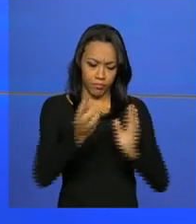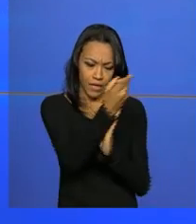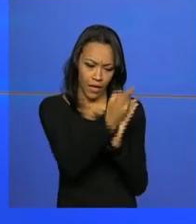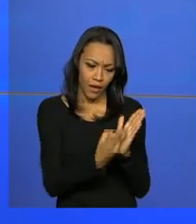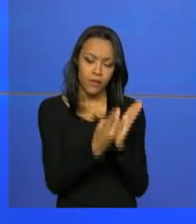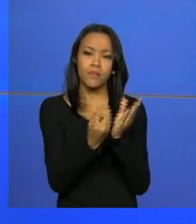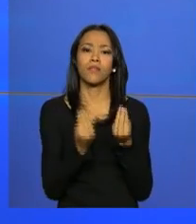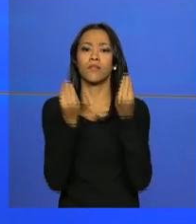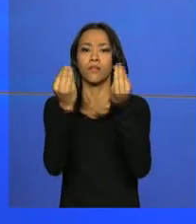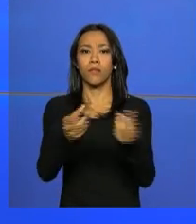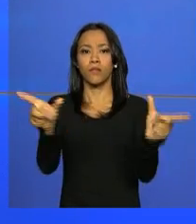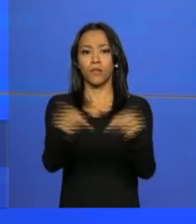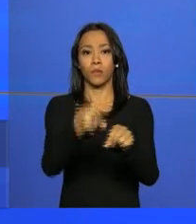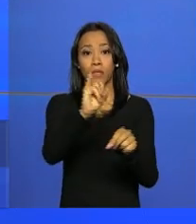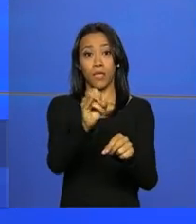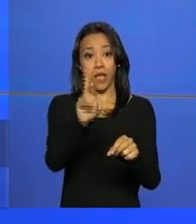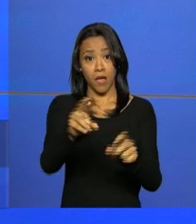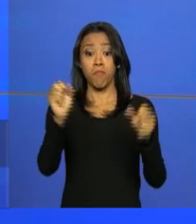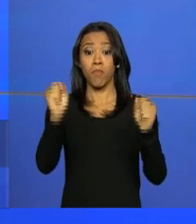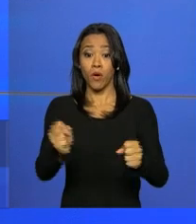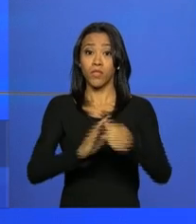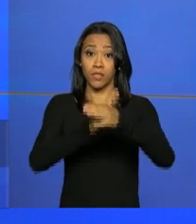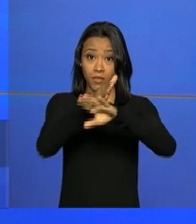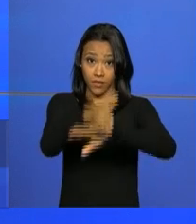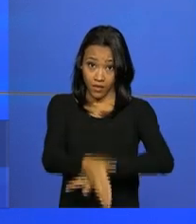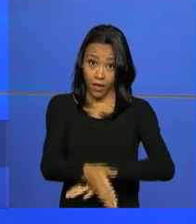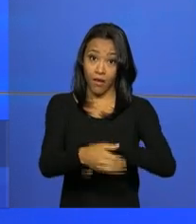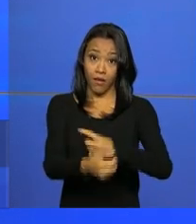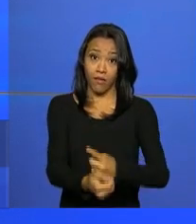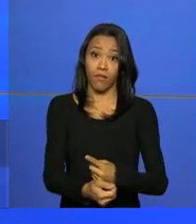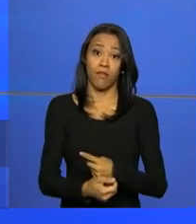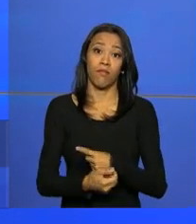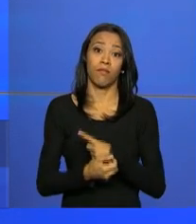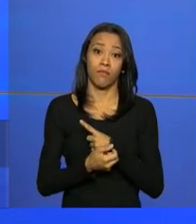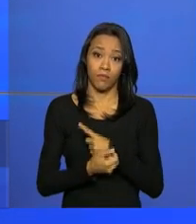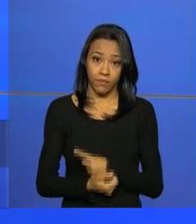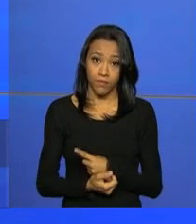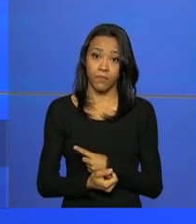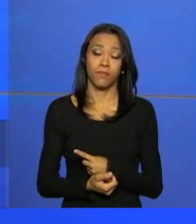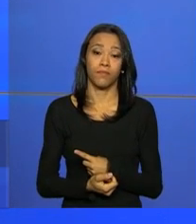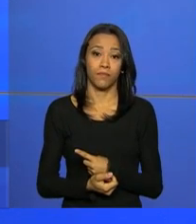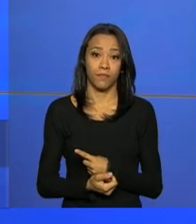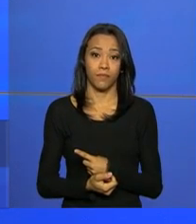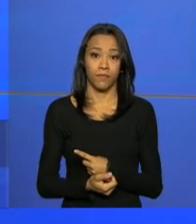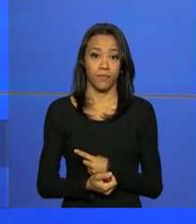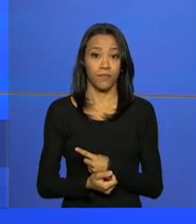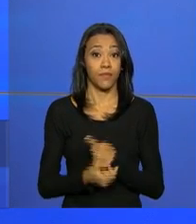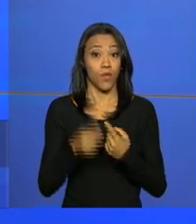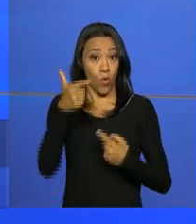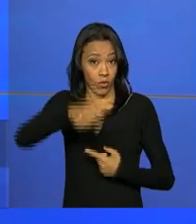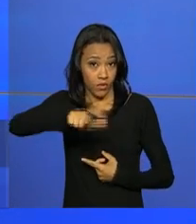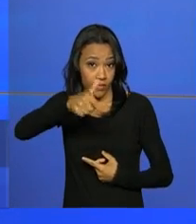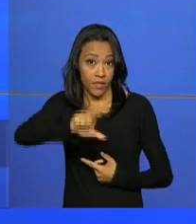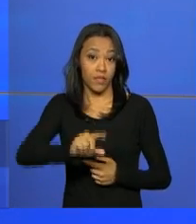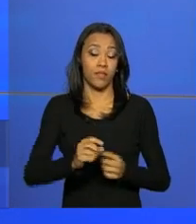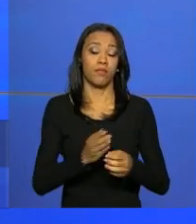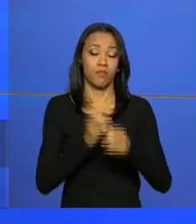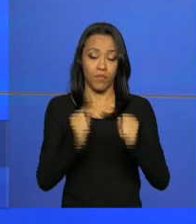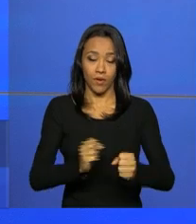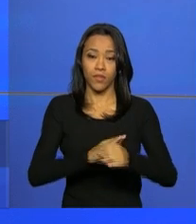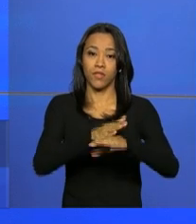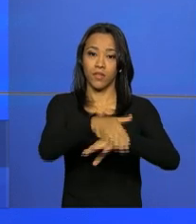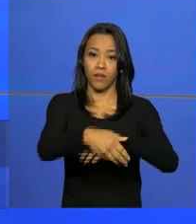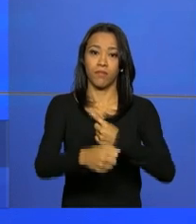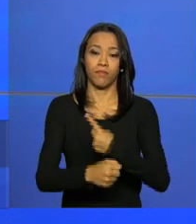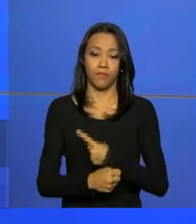Para fazer o download, basta acessar o site receita.fazenda.gov.br receita.fazenda